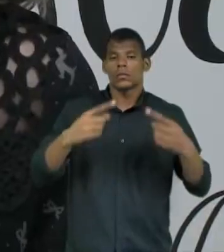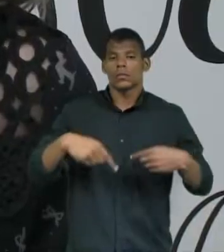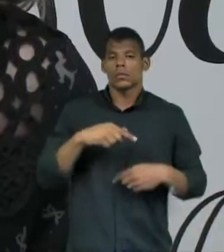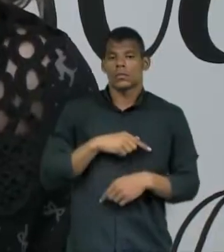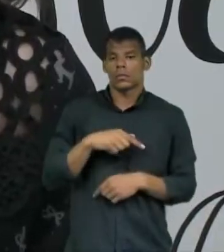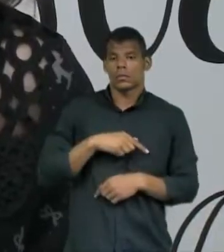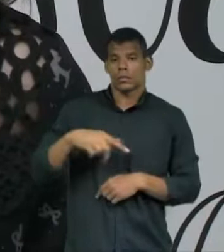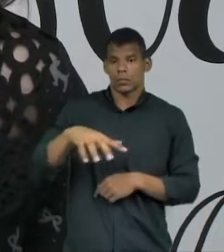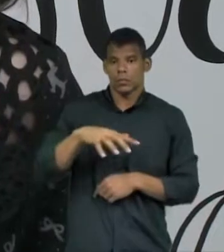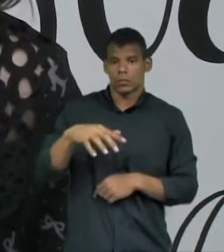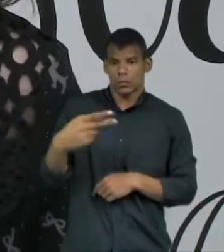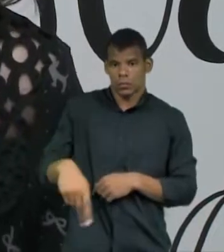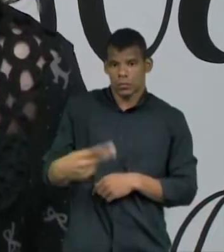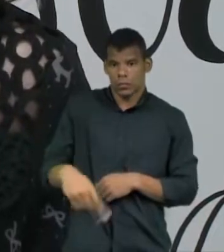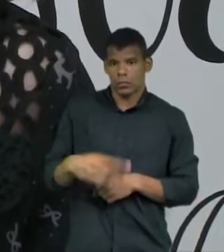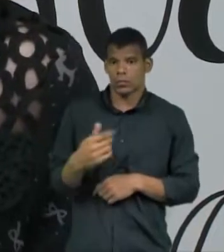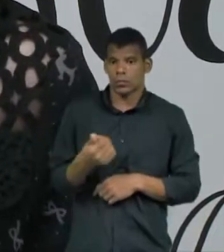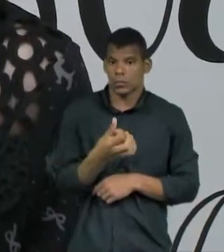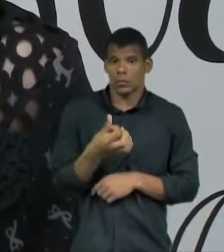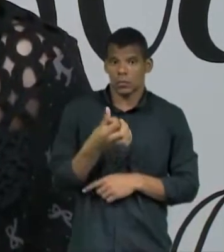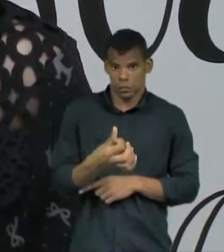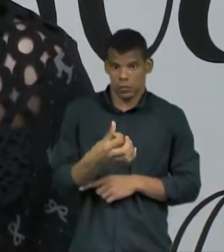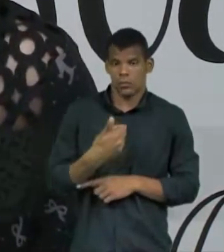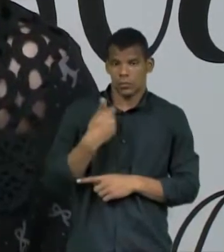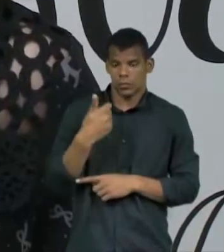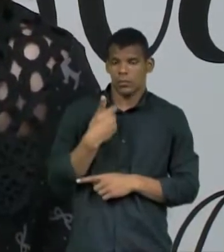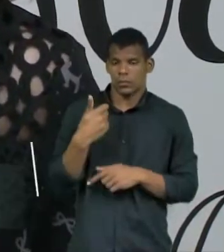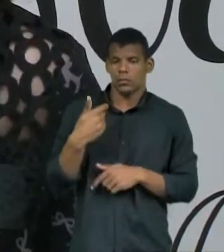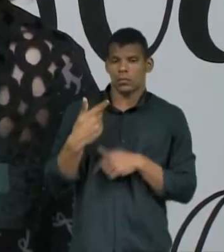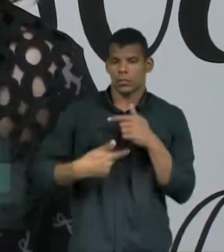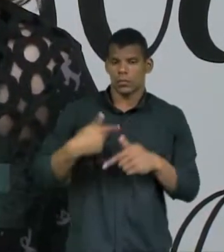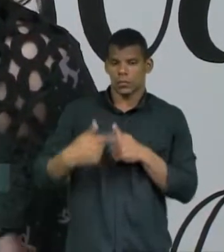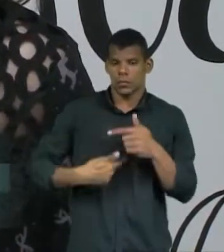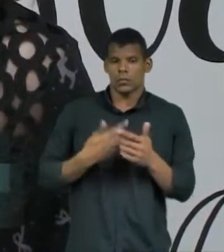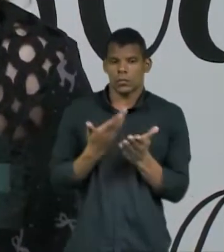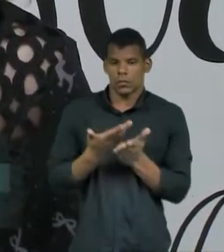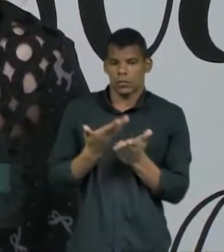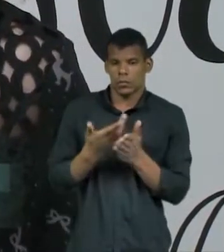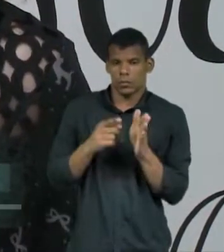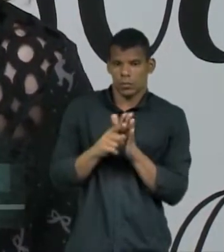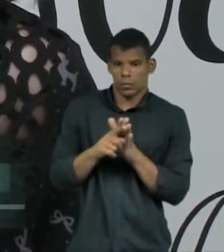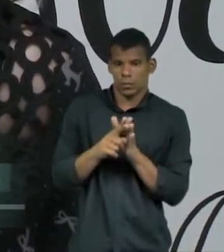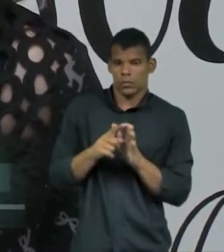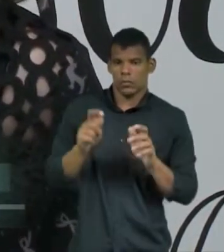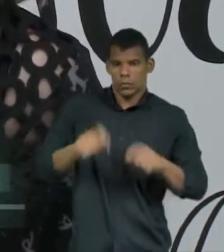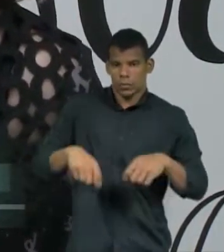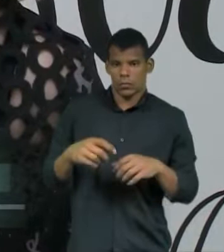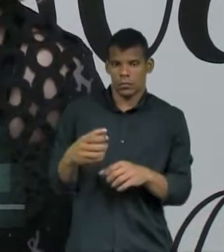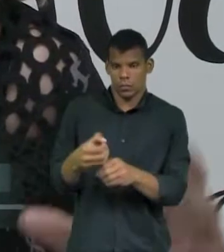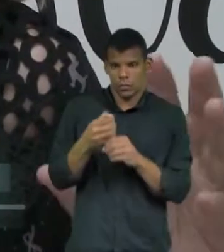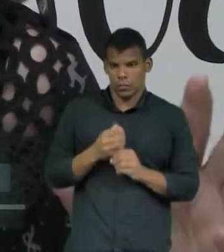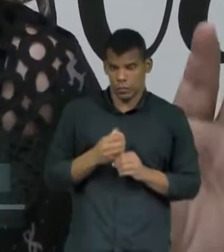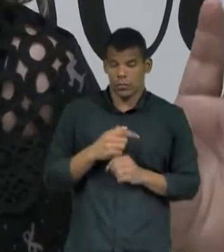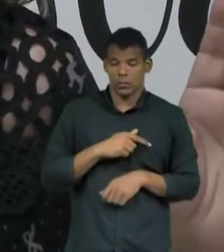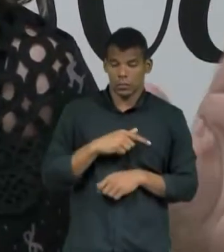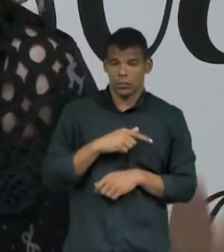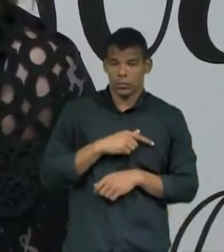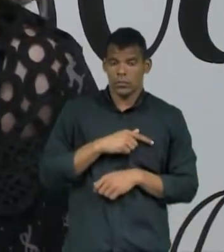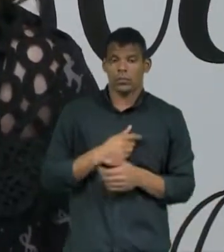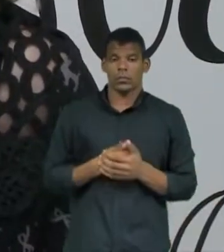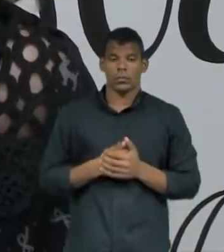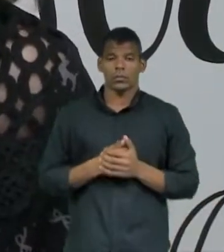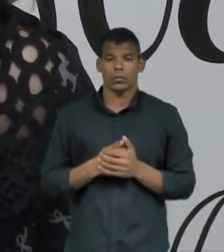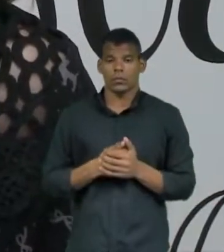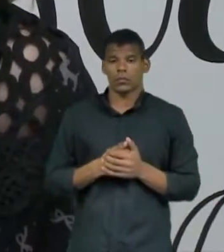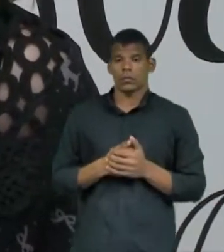Desde os 16 anos que eu trabalho, que eu estudo, que eu me dedico, que eu me capacito, né? Então, assim, quando chegou os meus